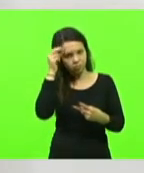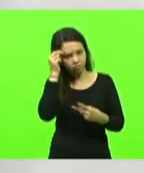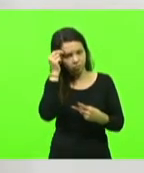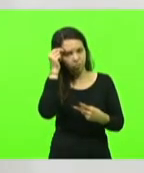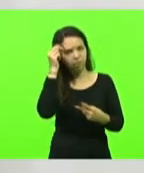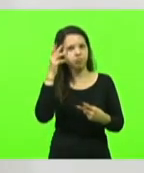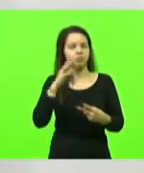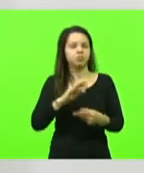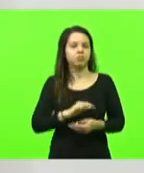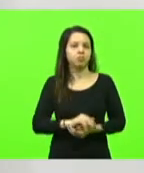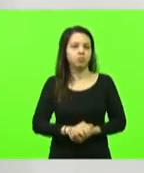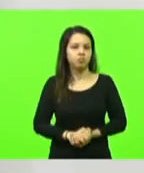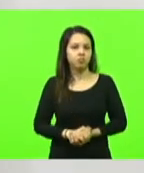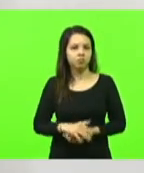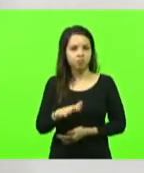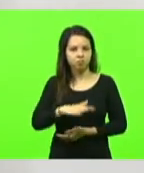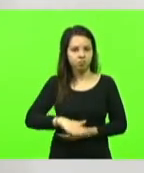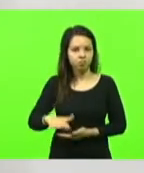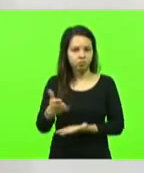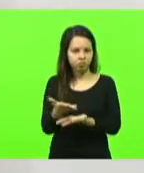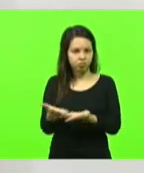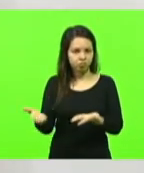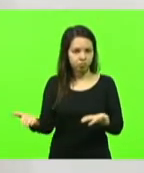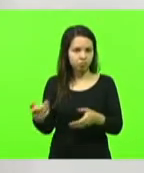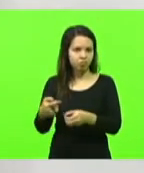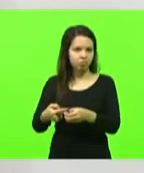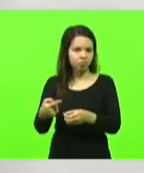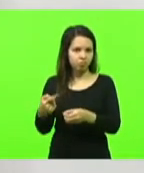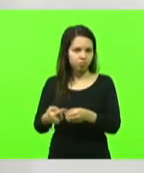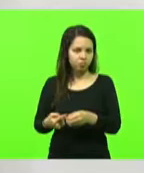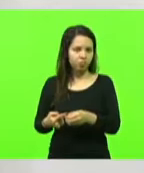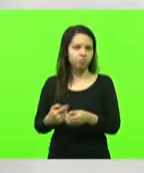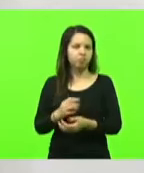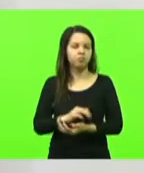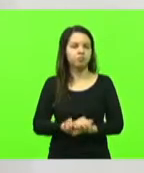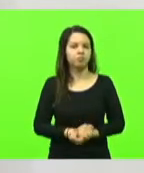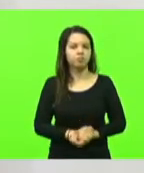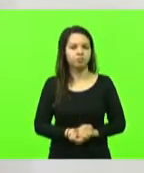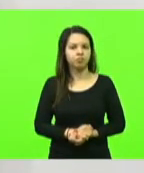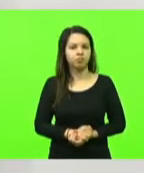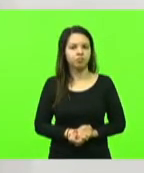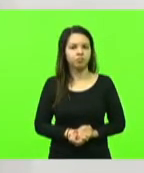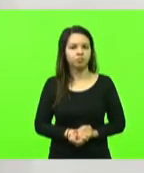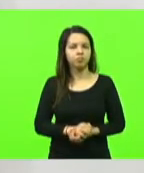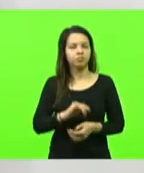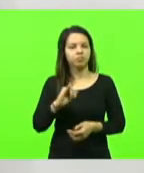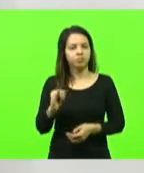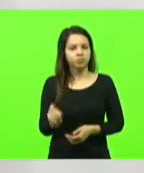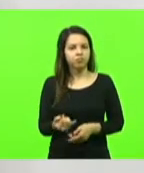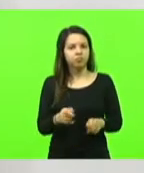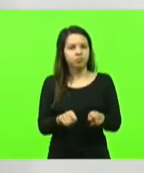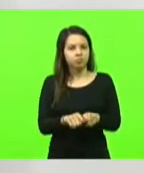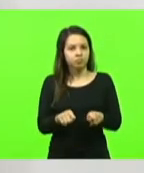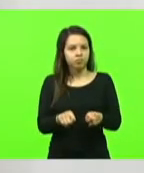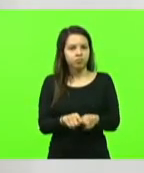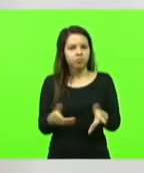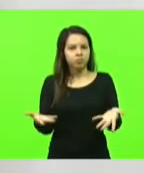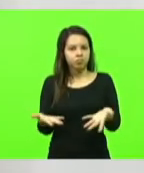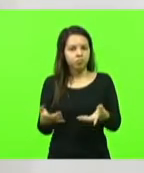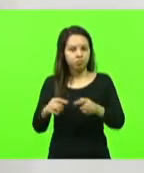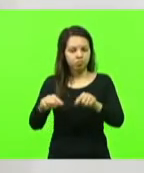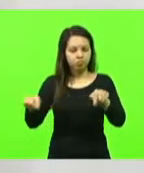e produtiva cidade de São João do Oeste. Também queria aproveitar, estão no gabinete, acompanhando a